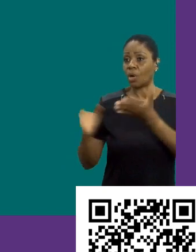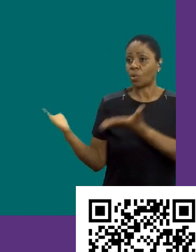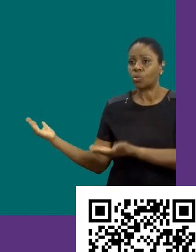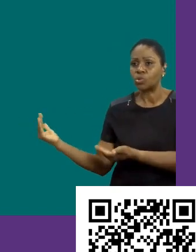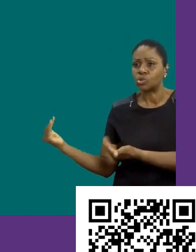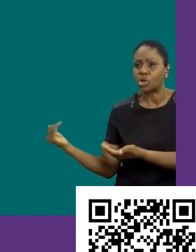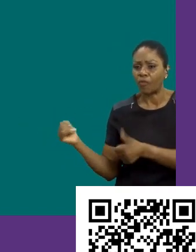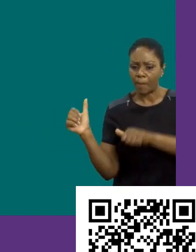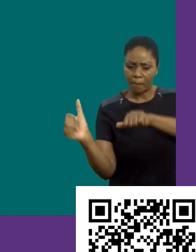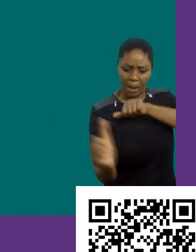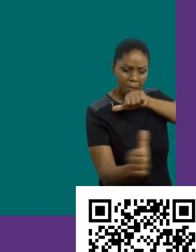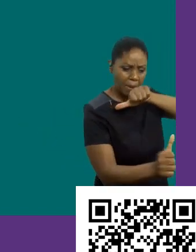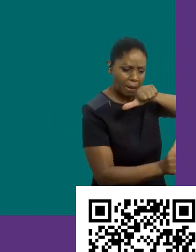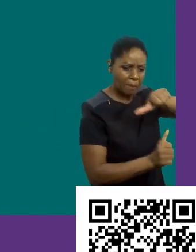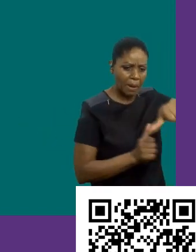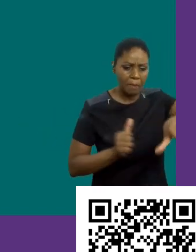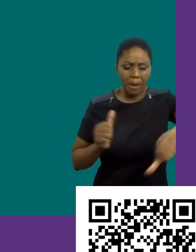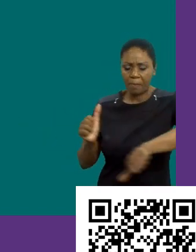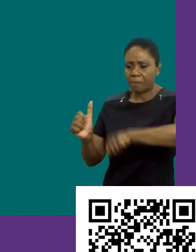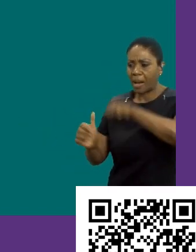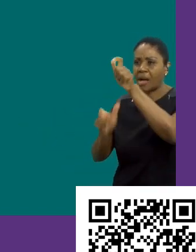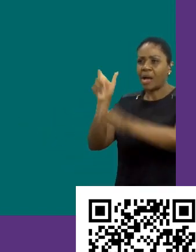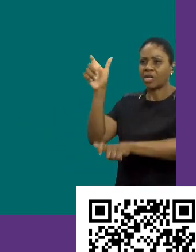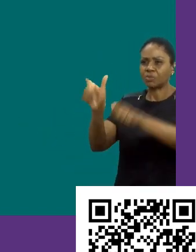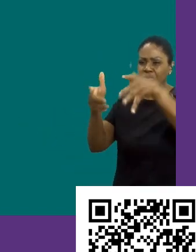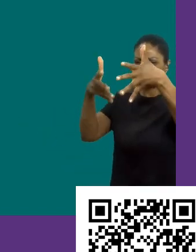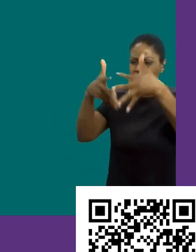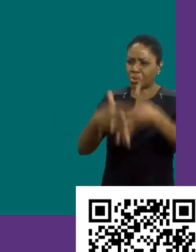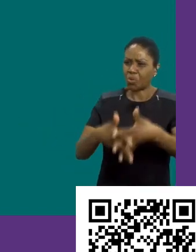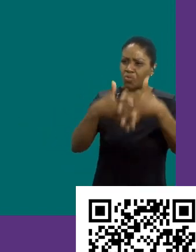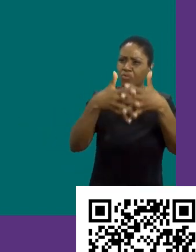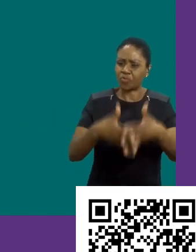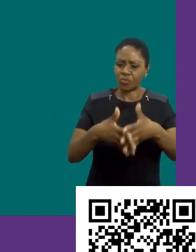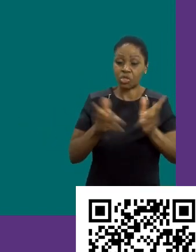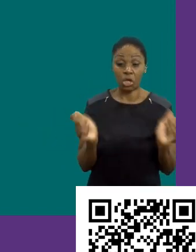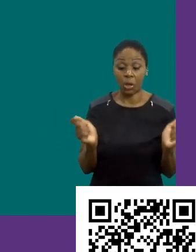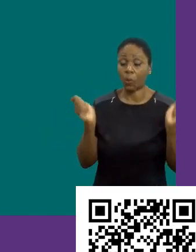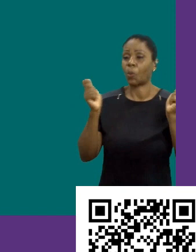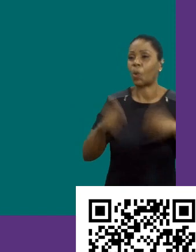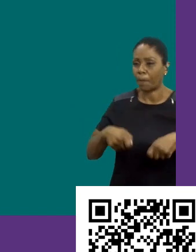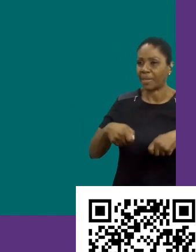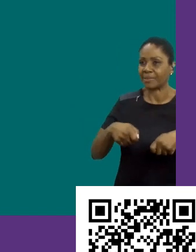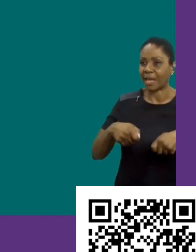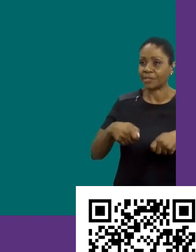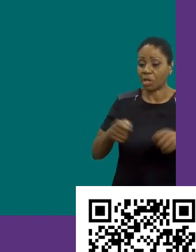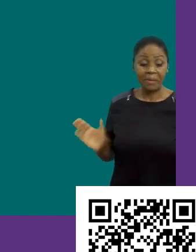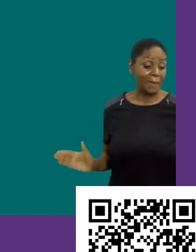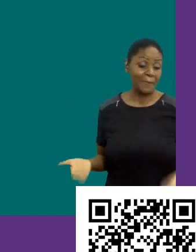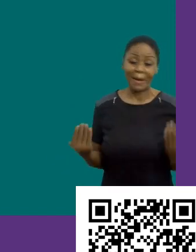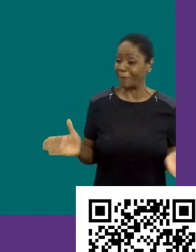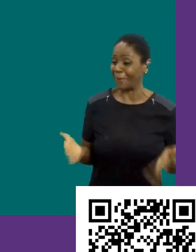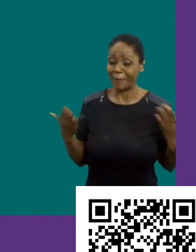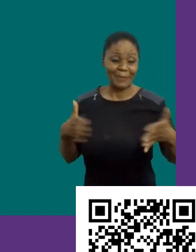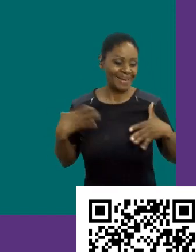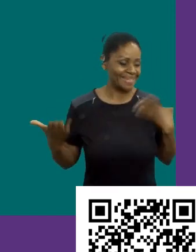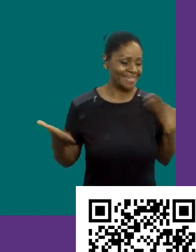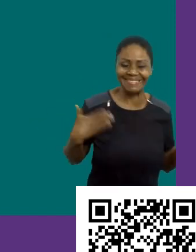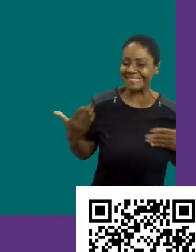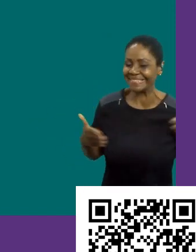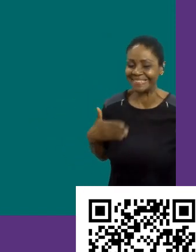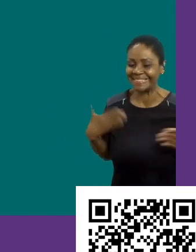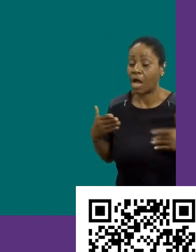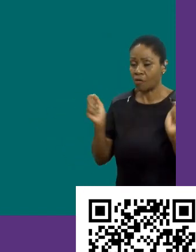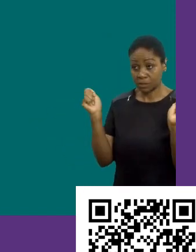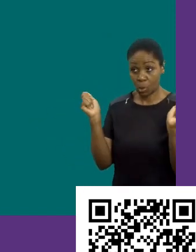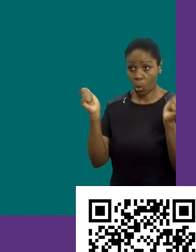rotatividade muito alta. As pessoas confundem quem é competente com quem é motivado. Você ser